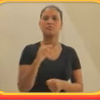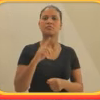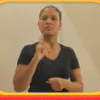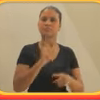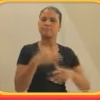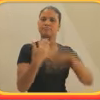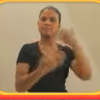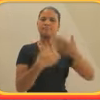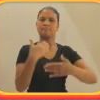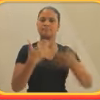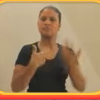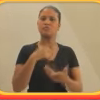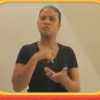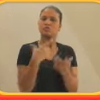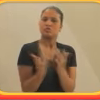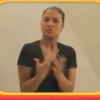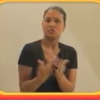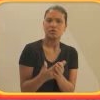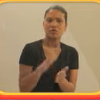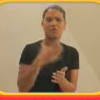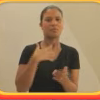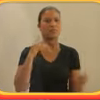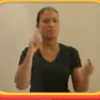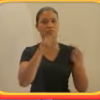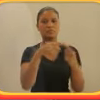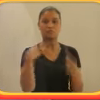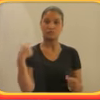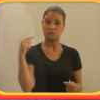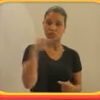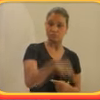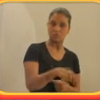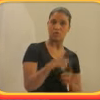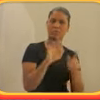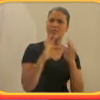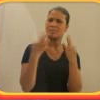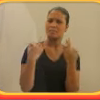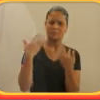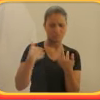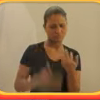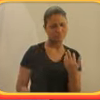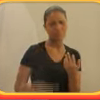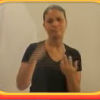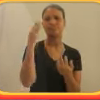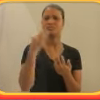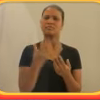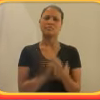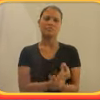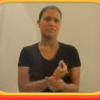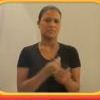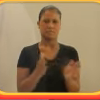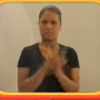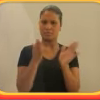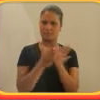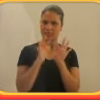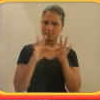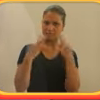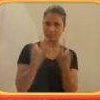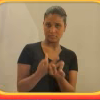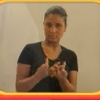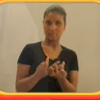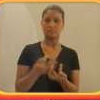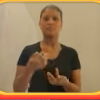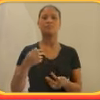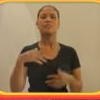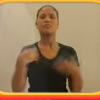que estudar, era a minha opção, eu vim de uma família muito pobre. Fui com uma licuia para a capital, deixei minha família